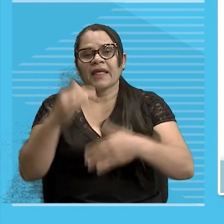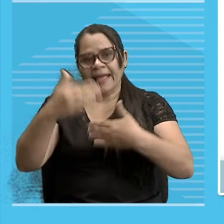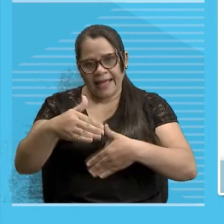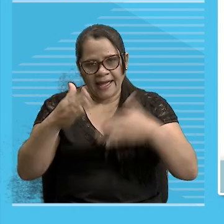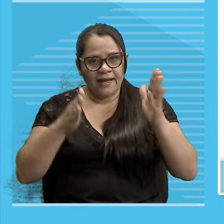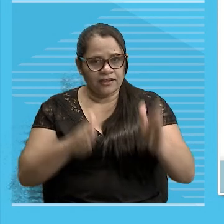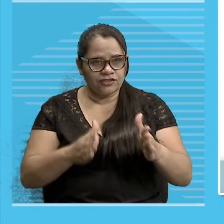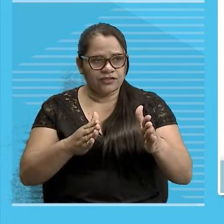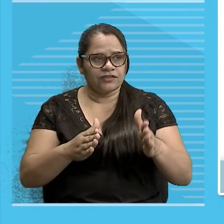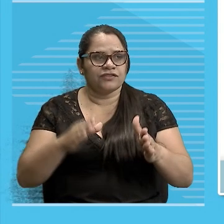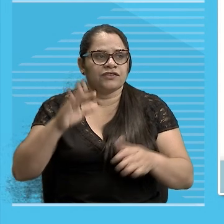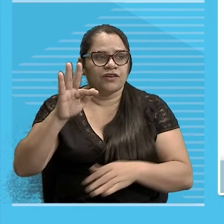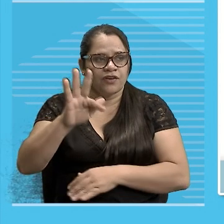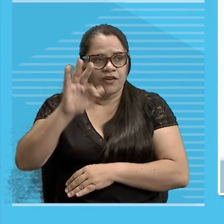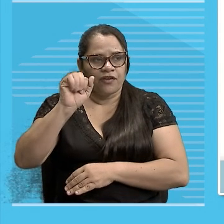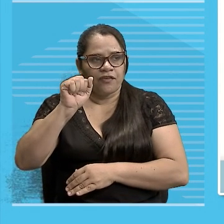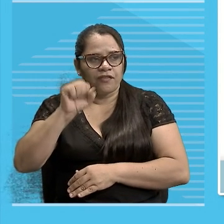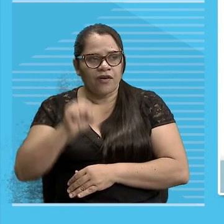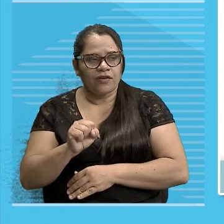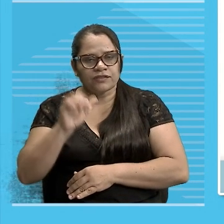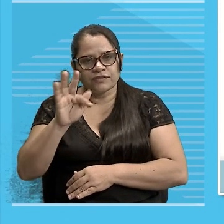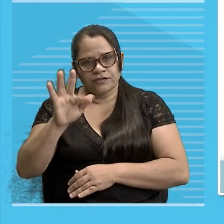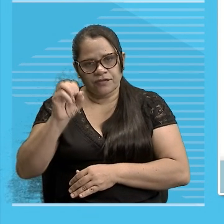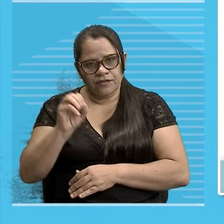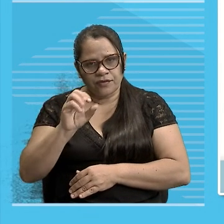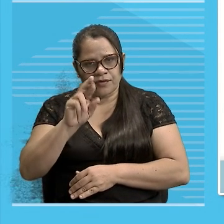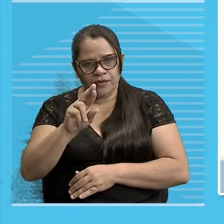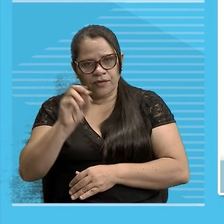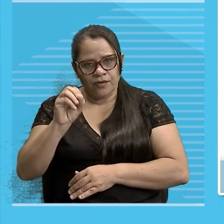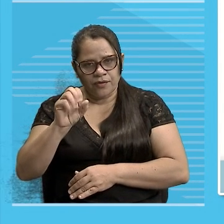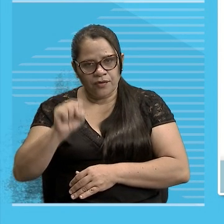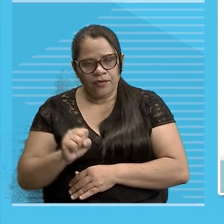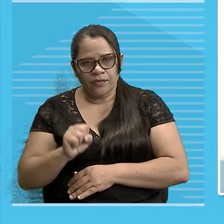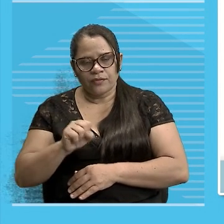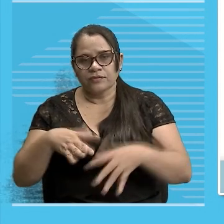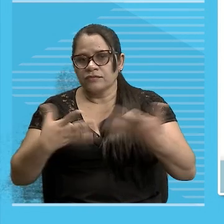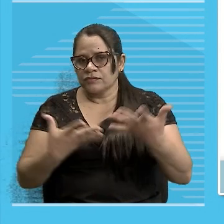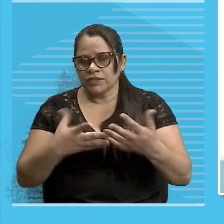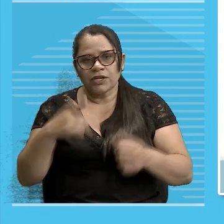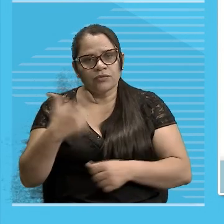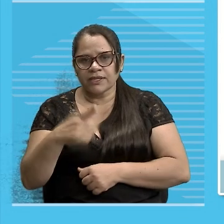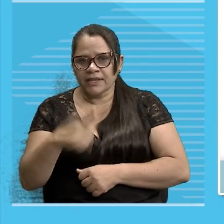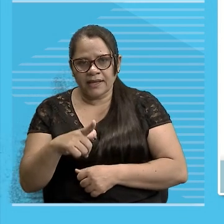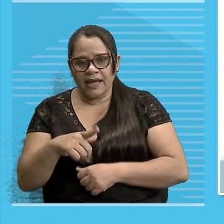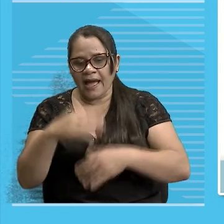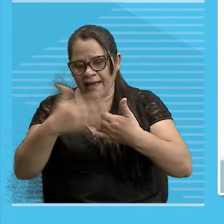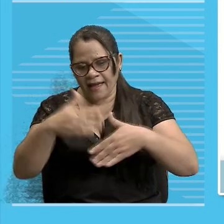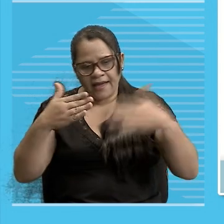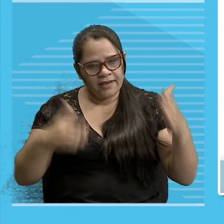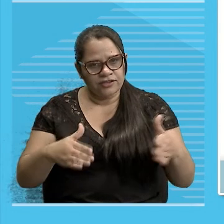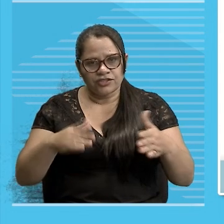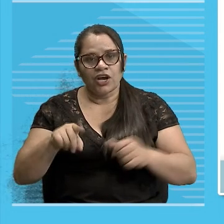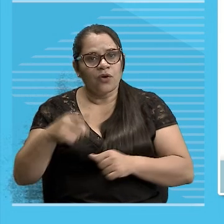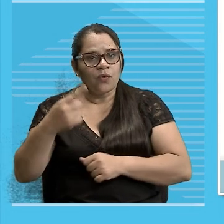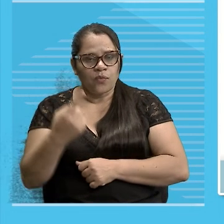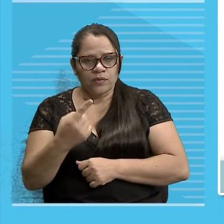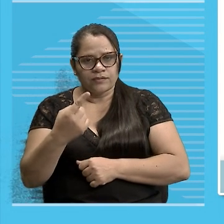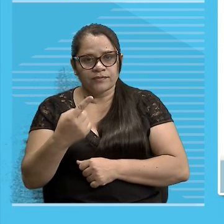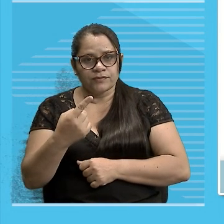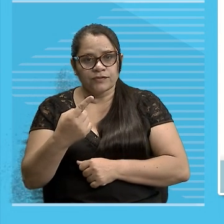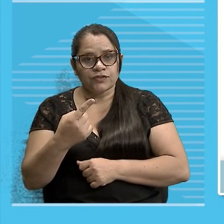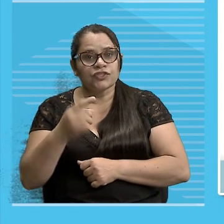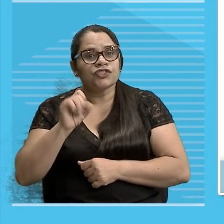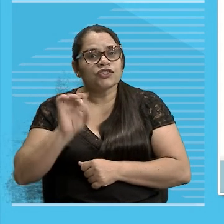Caixas de fósforos E gente, por que? Não existe caixa de um fósforo Não sei que seja um fósforo gigante